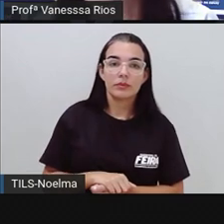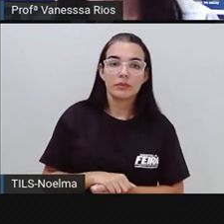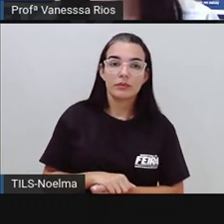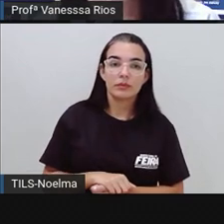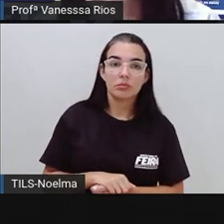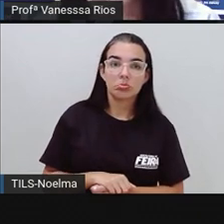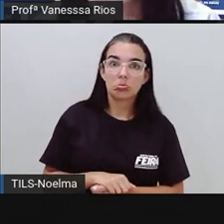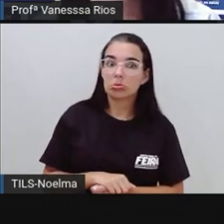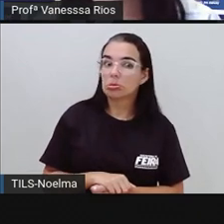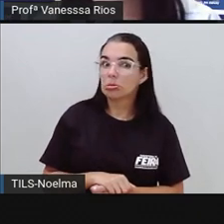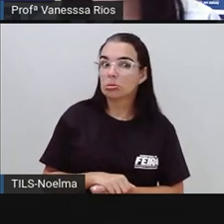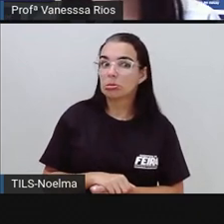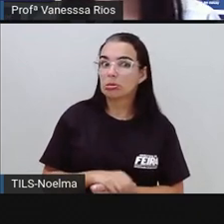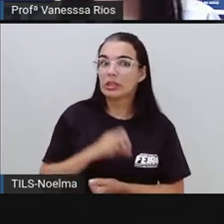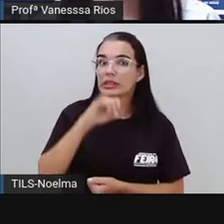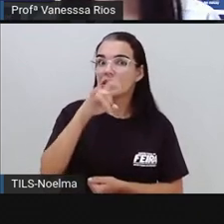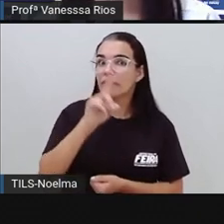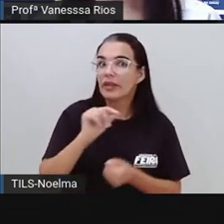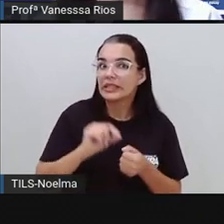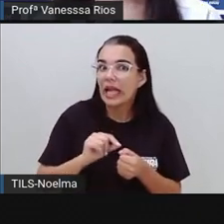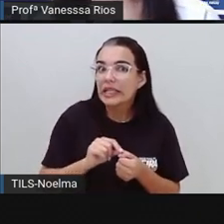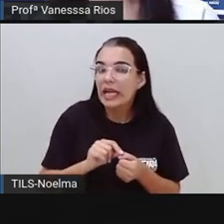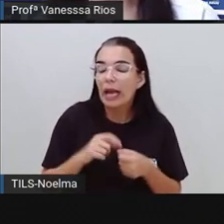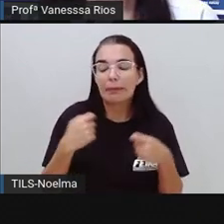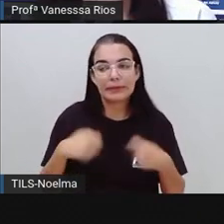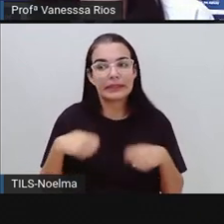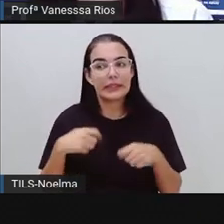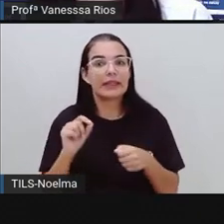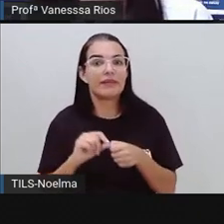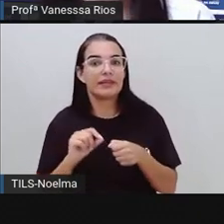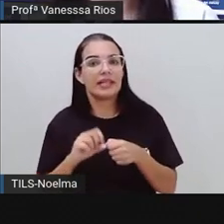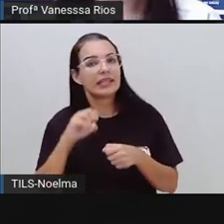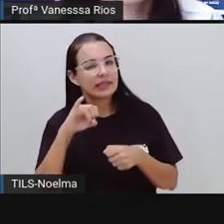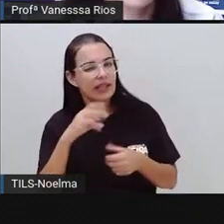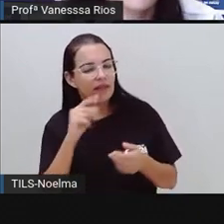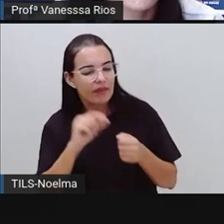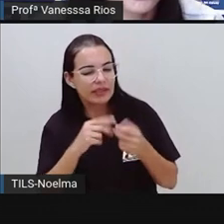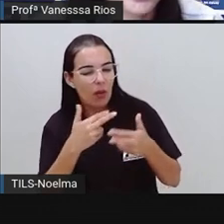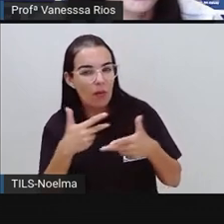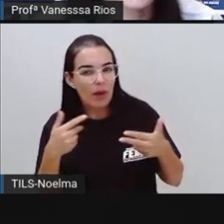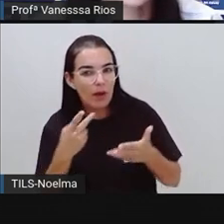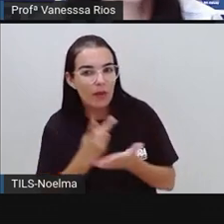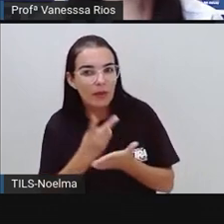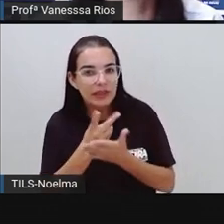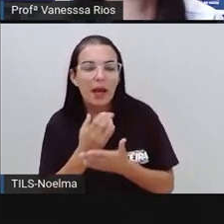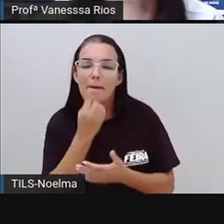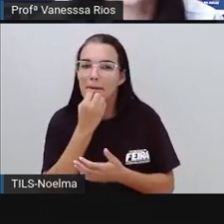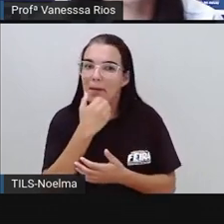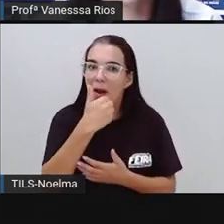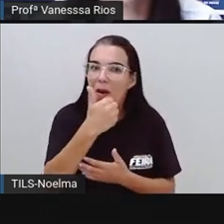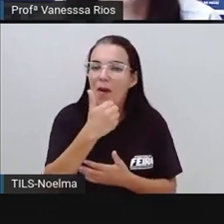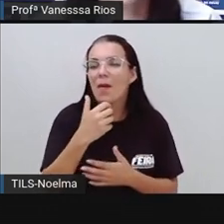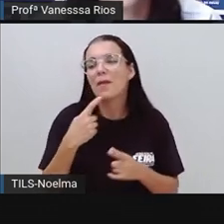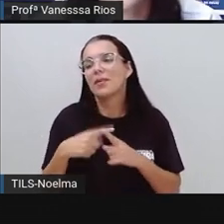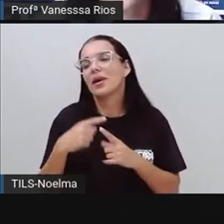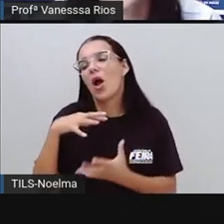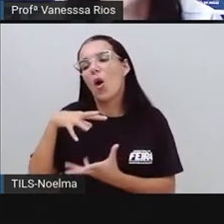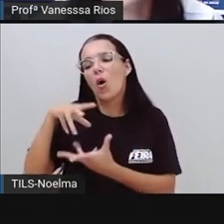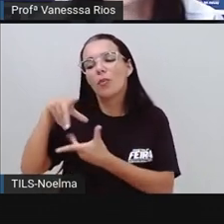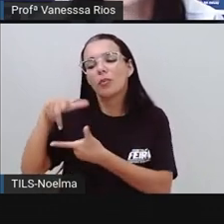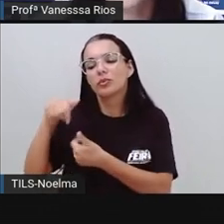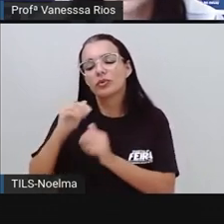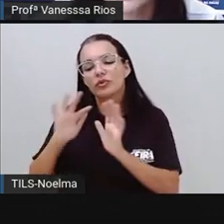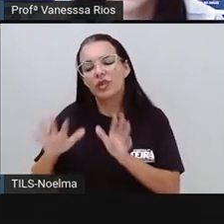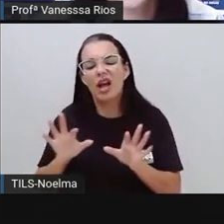Eita, se não faz nada, está na hora de fazer. E se faz alguma coisa, que bom, não é? Às vezes o mundo já começa dentro aí de